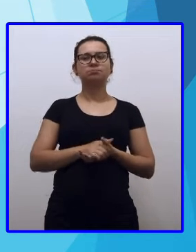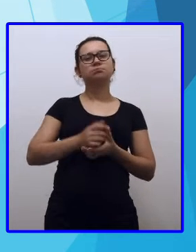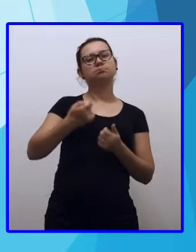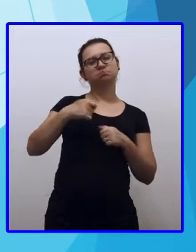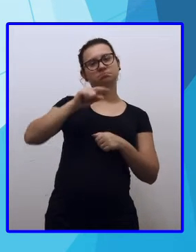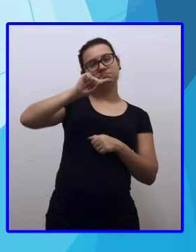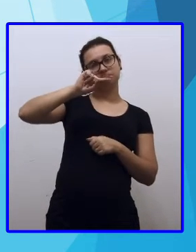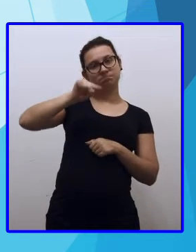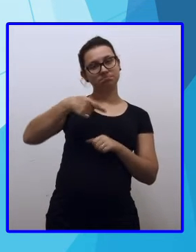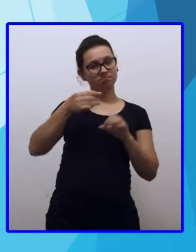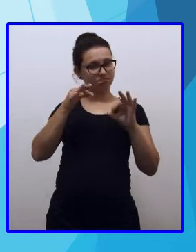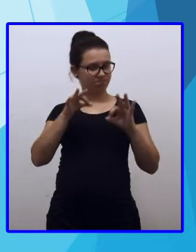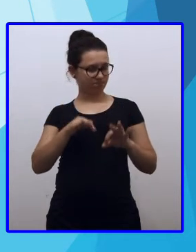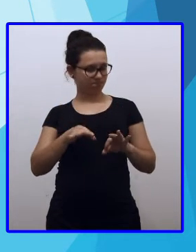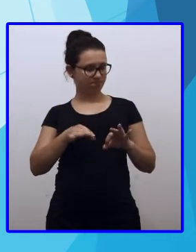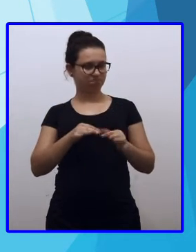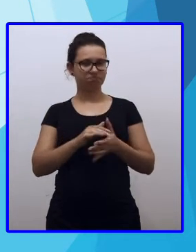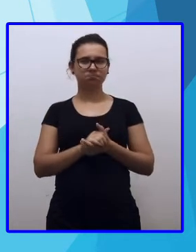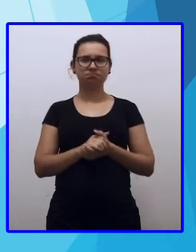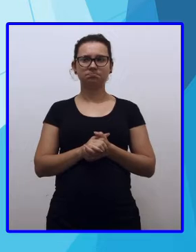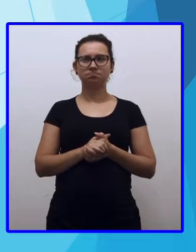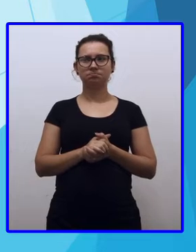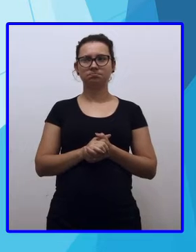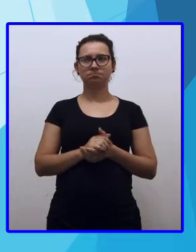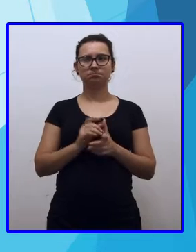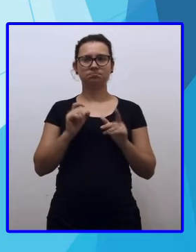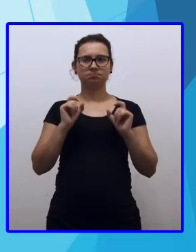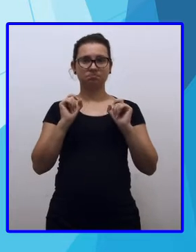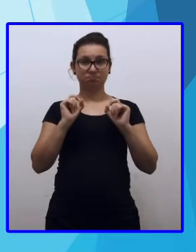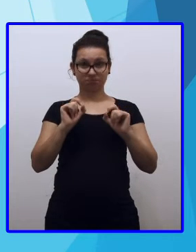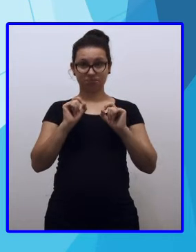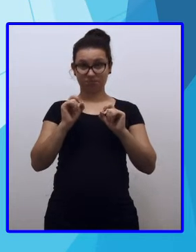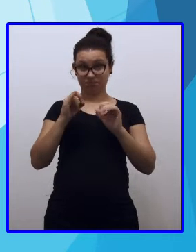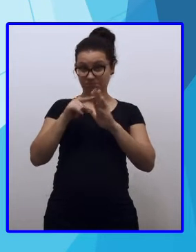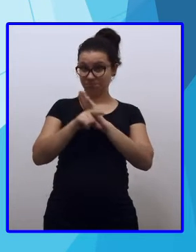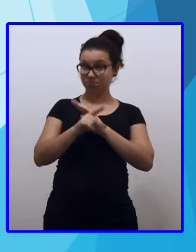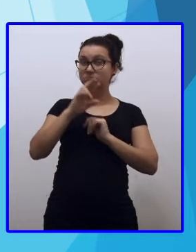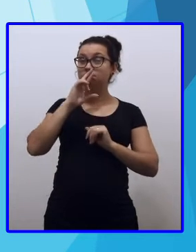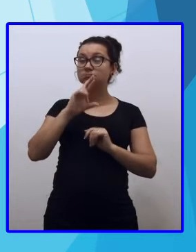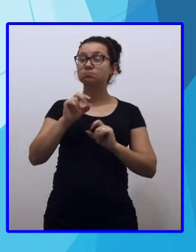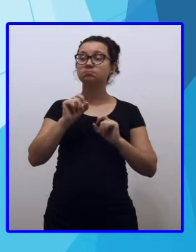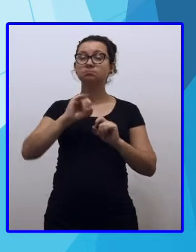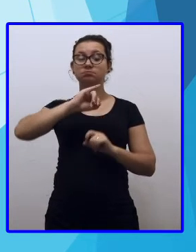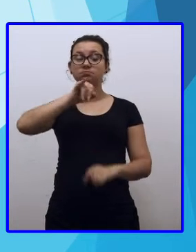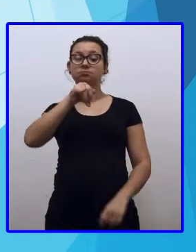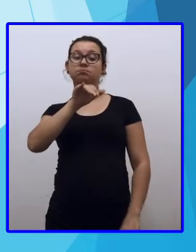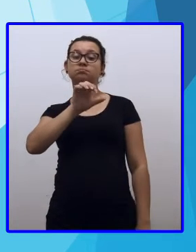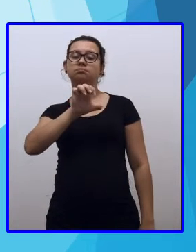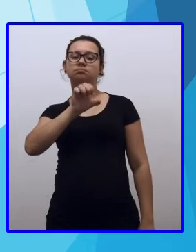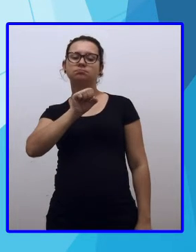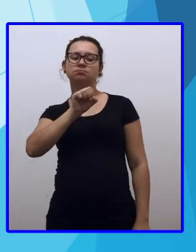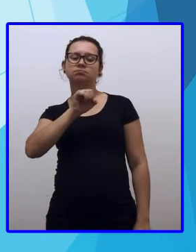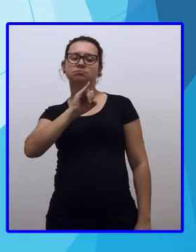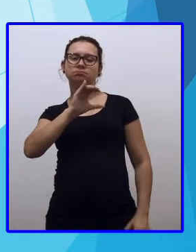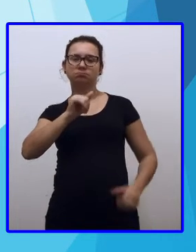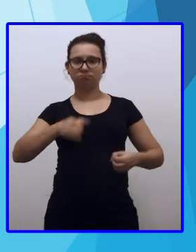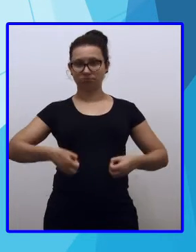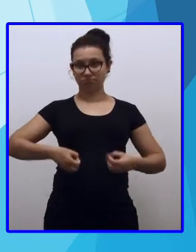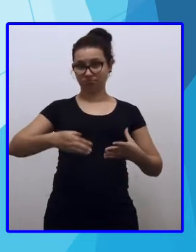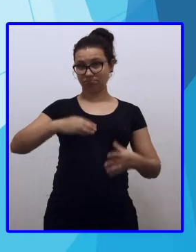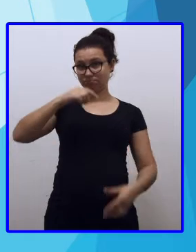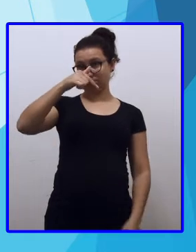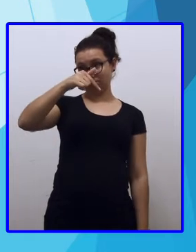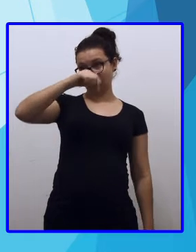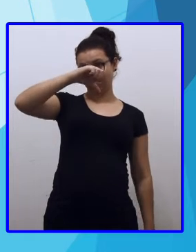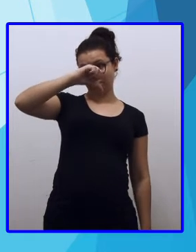embaixo de vírgula. Pergunta, exige resposta. Jéssica gastou setenta e nove reais